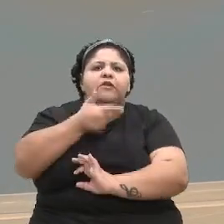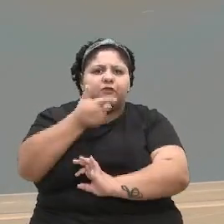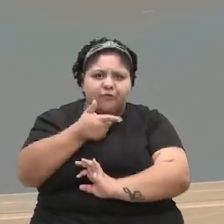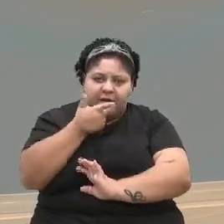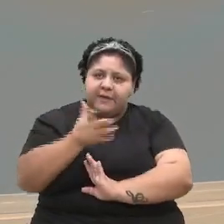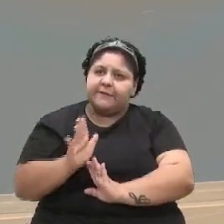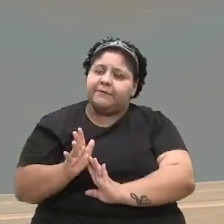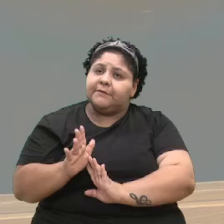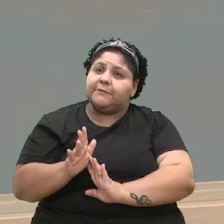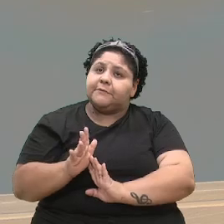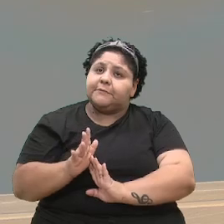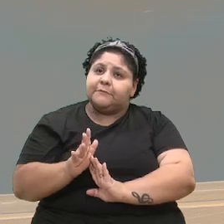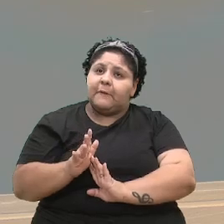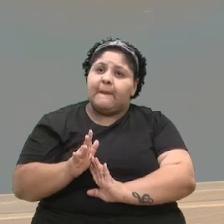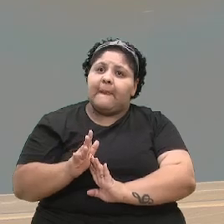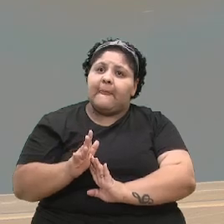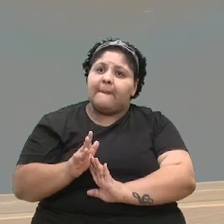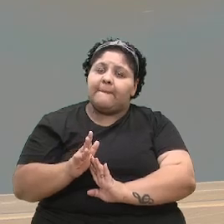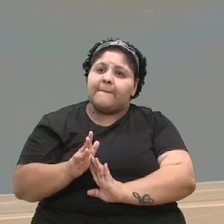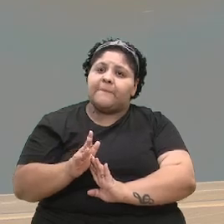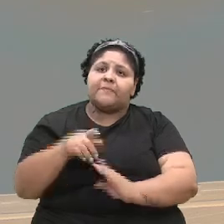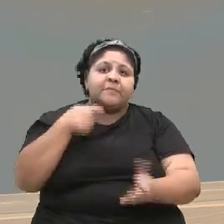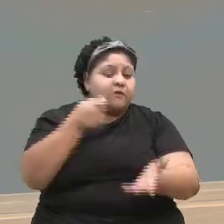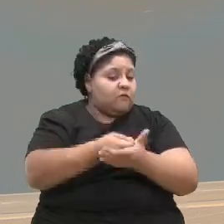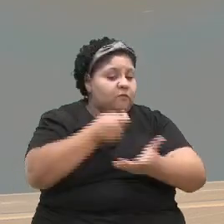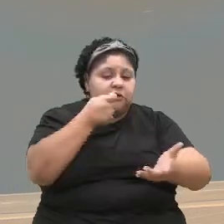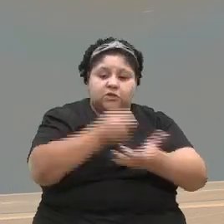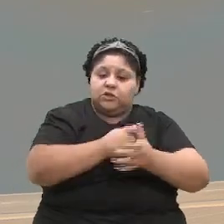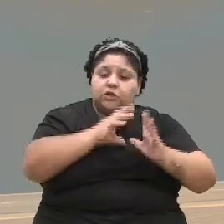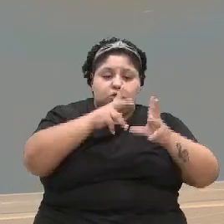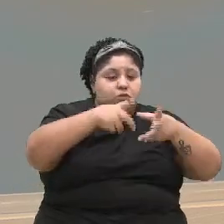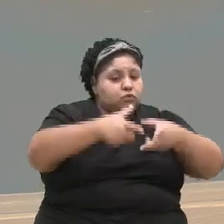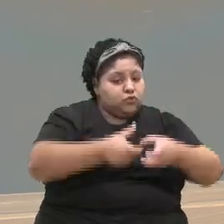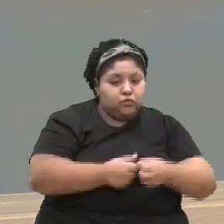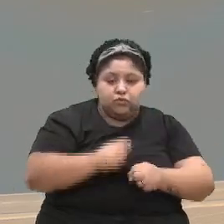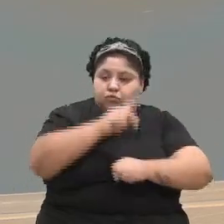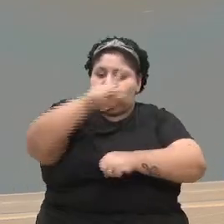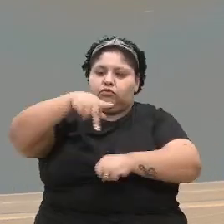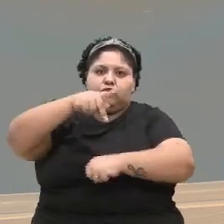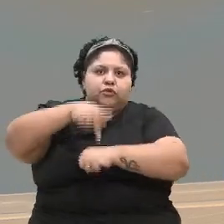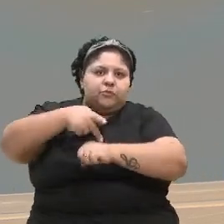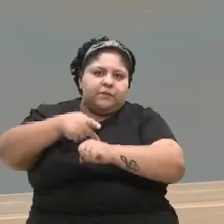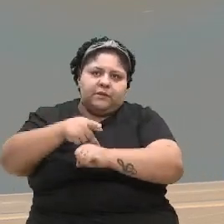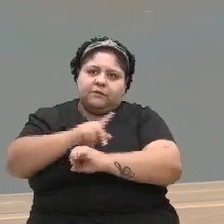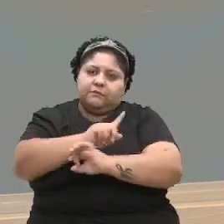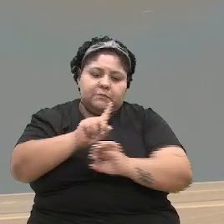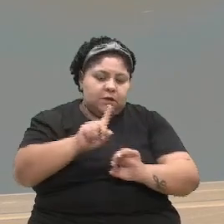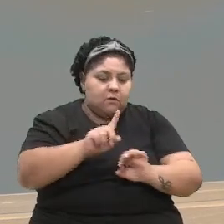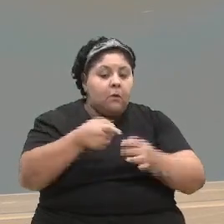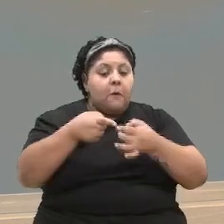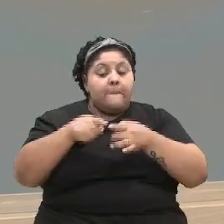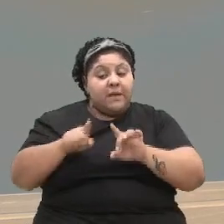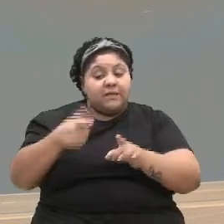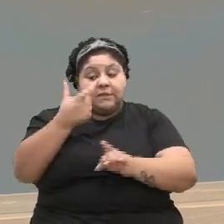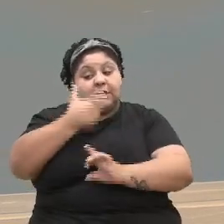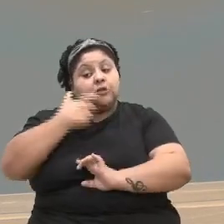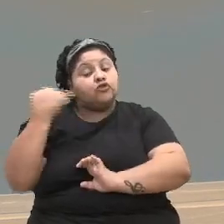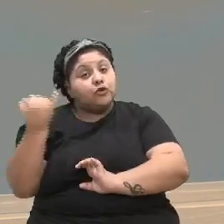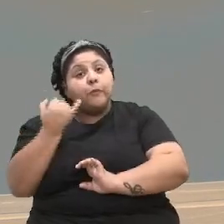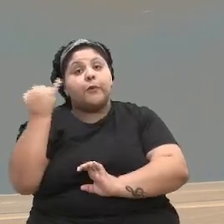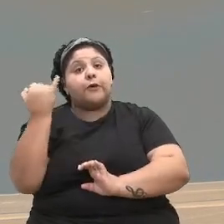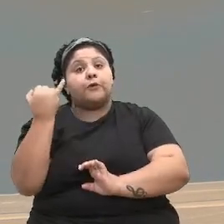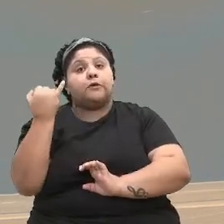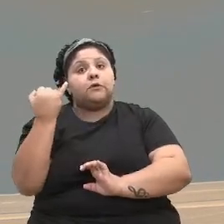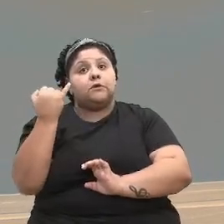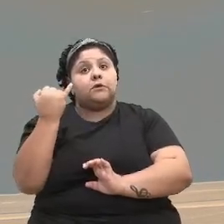todas as relações diplomáticas, de países, enfim, mas acho que é muito importante esse